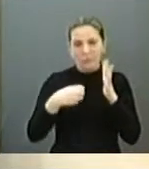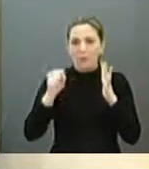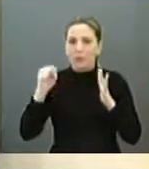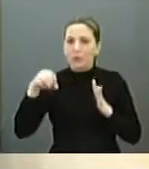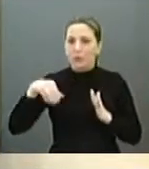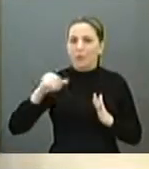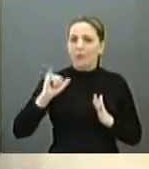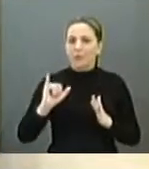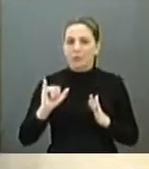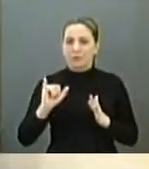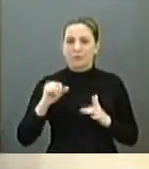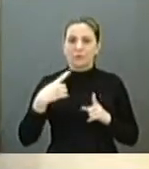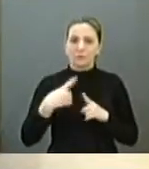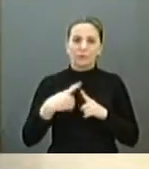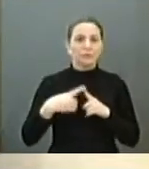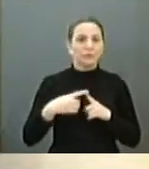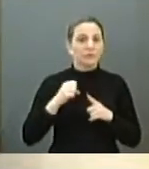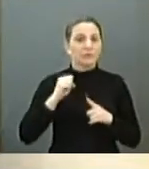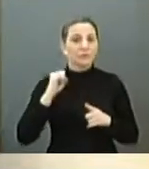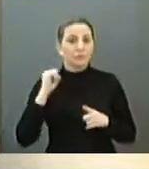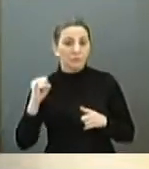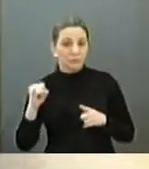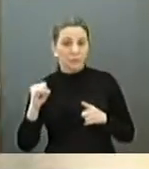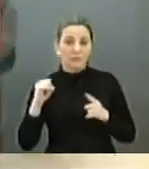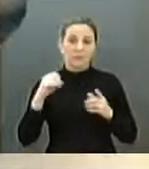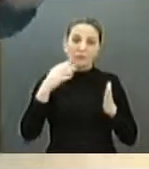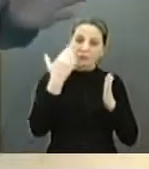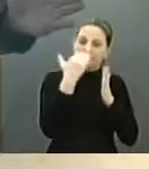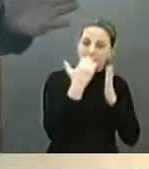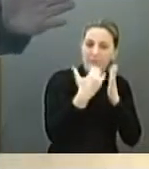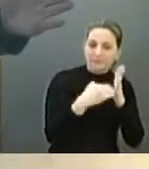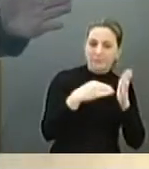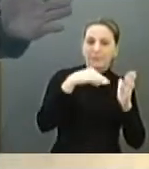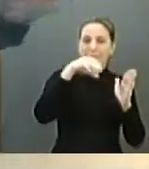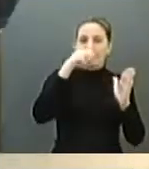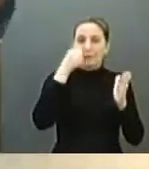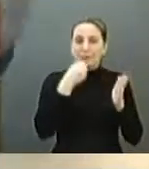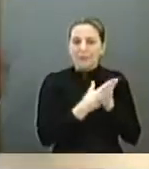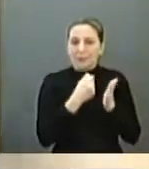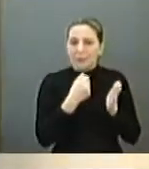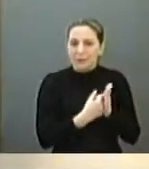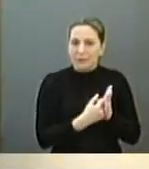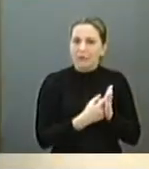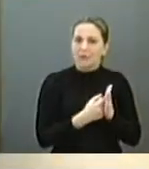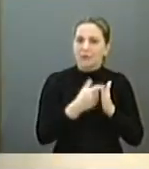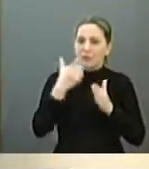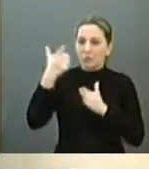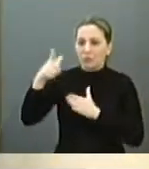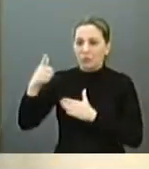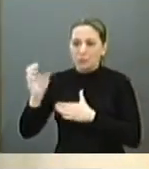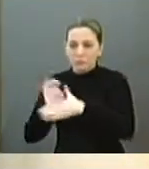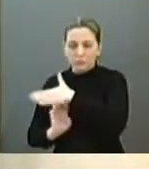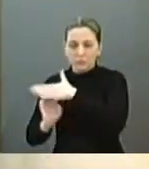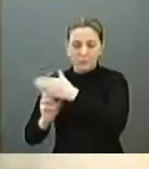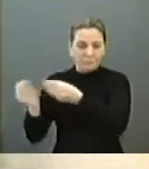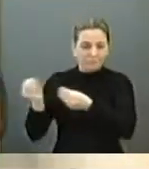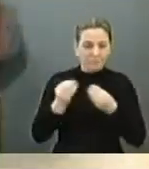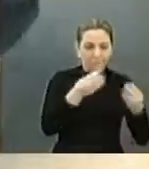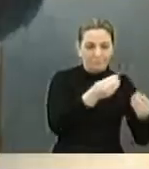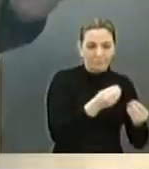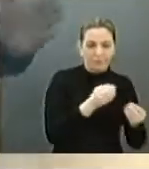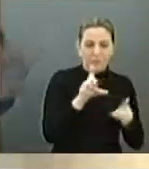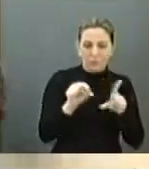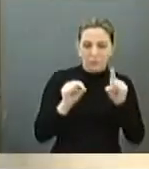8 milhões. Porque se você faz a folha de pagamento, você deixa de pagar os fornecedores, você tem que fazer escolha.